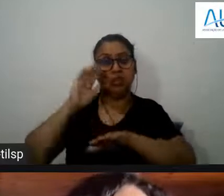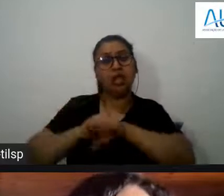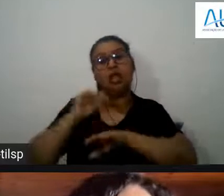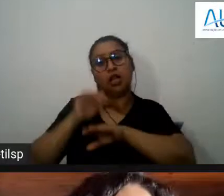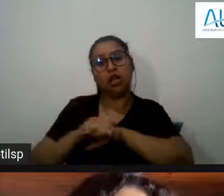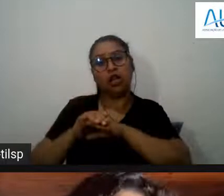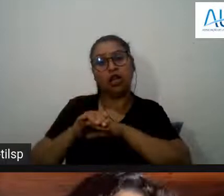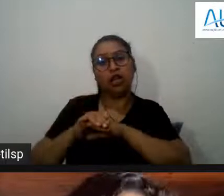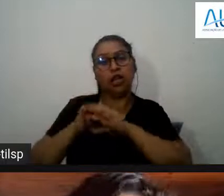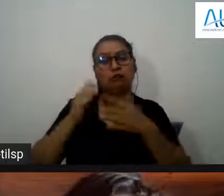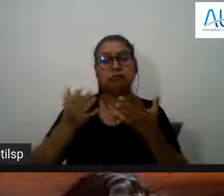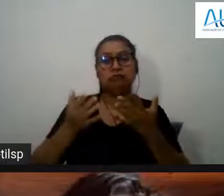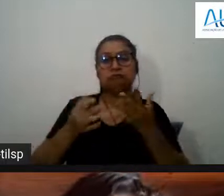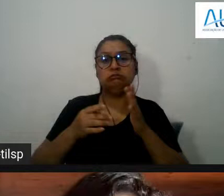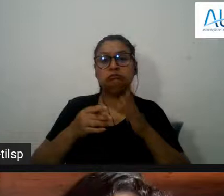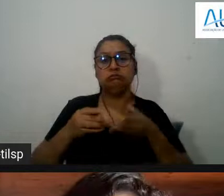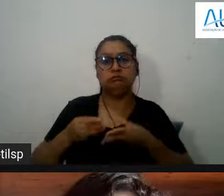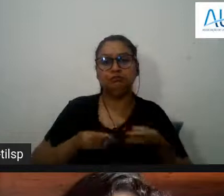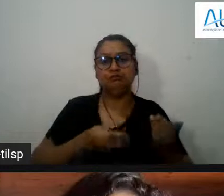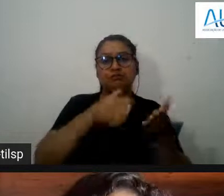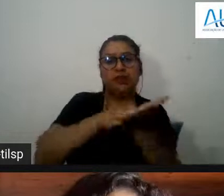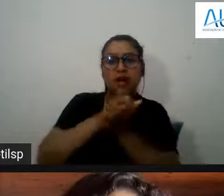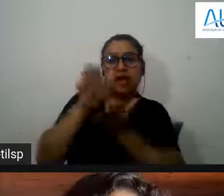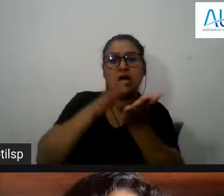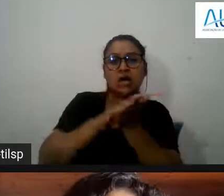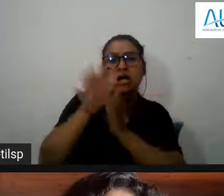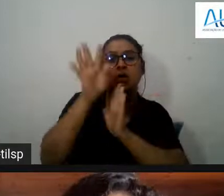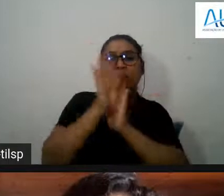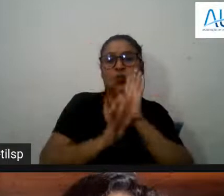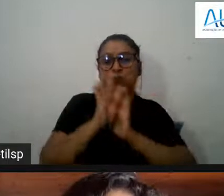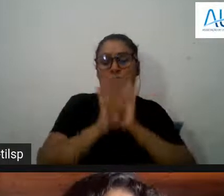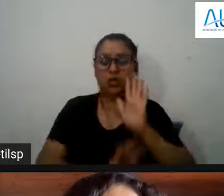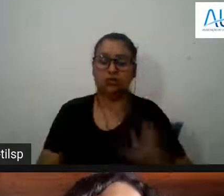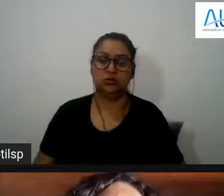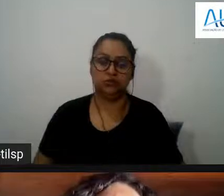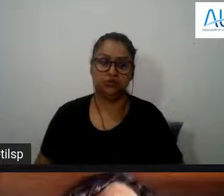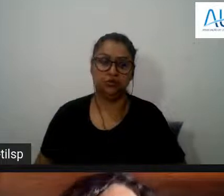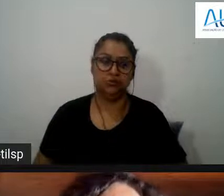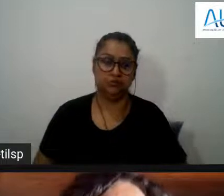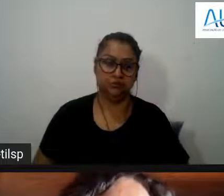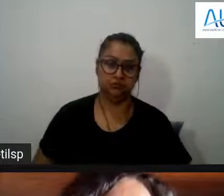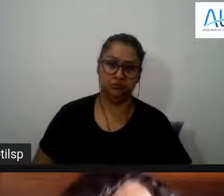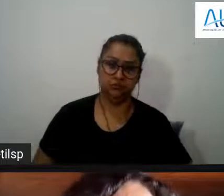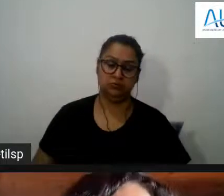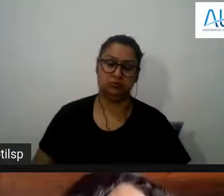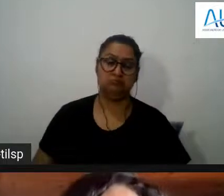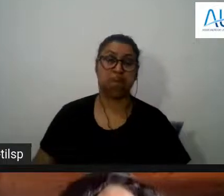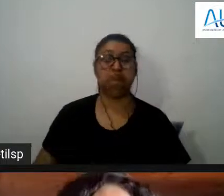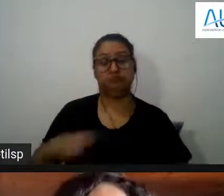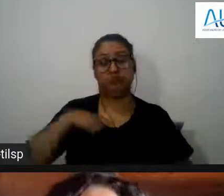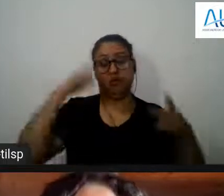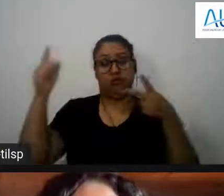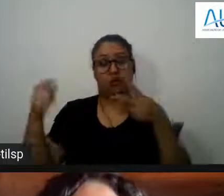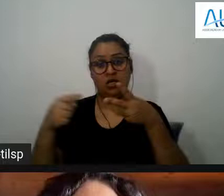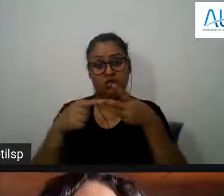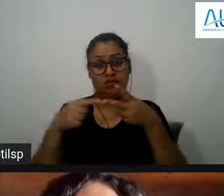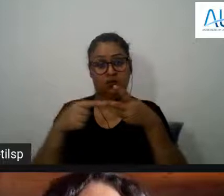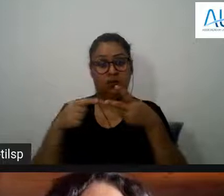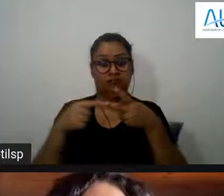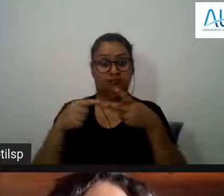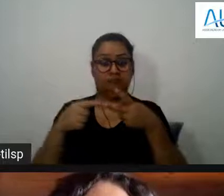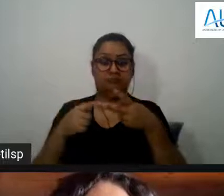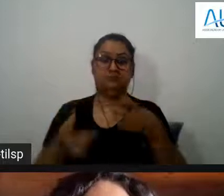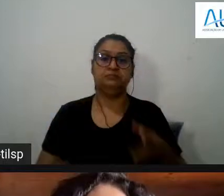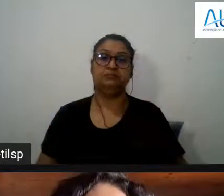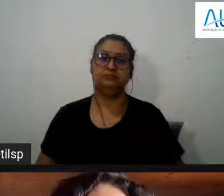circulação desses textos tudo bem? e a segunda questão vai assim